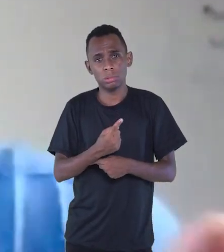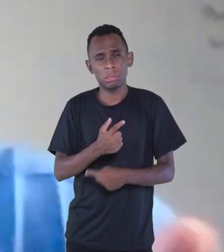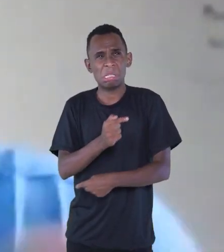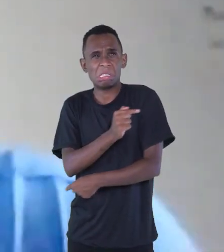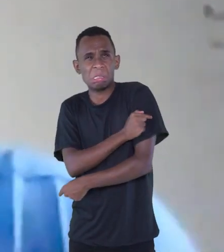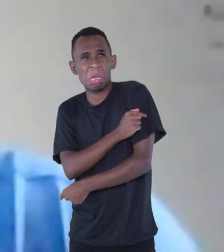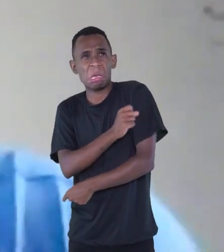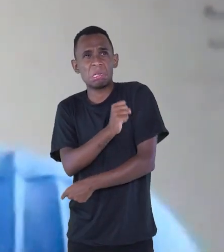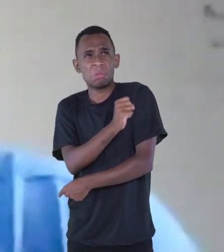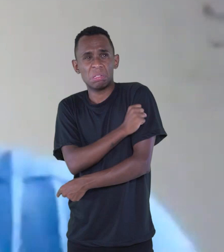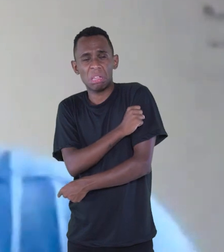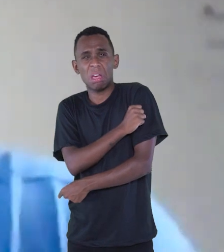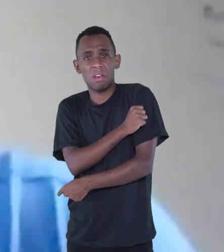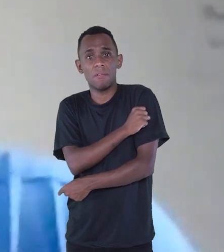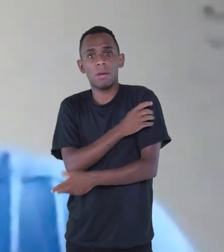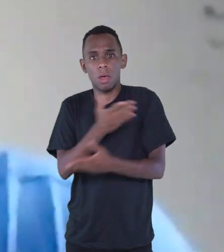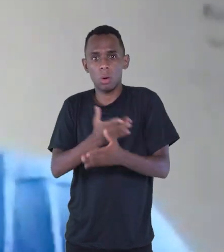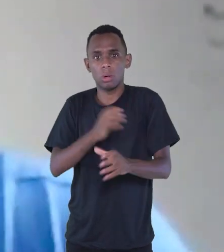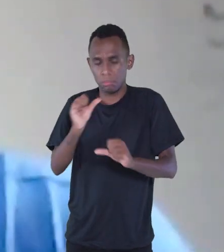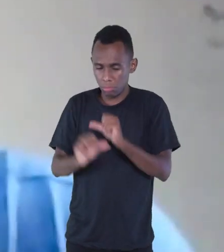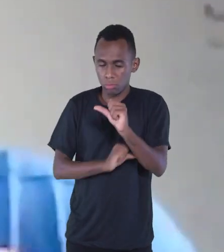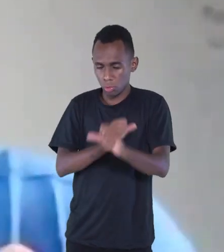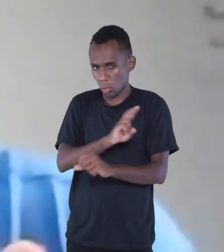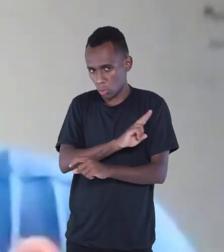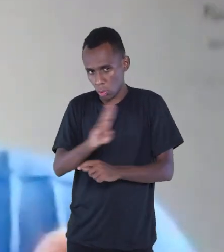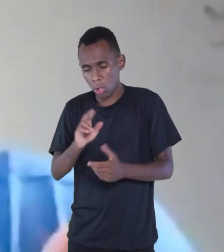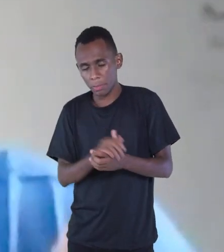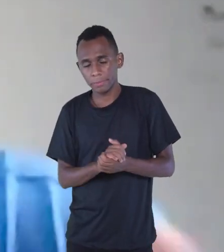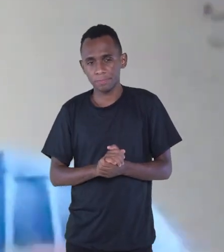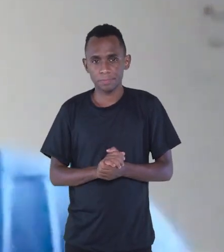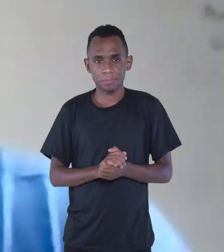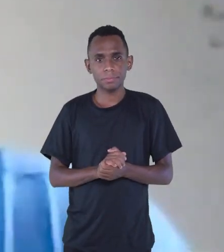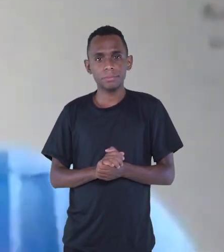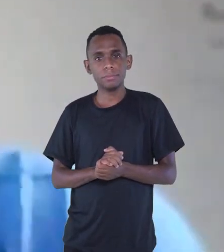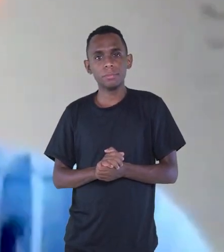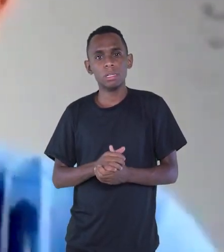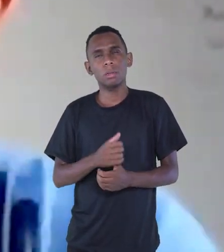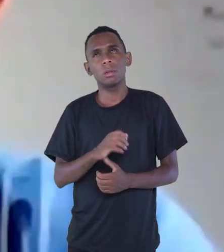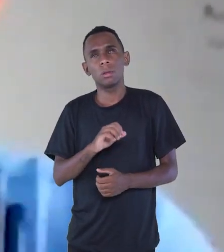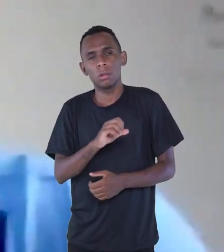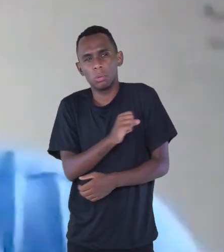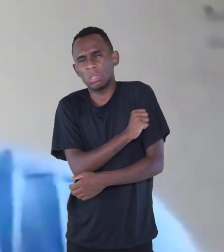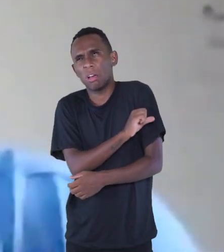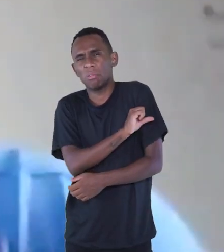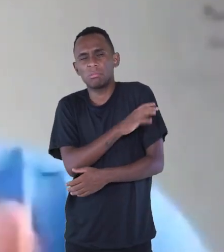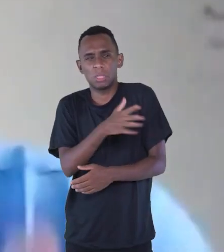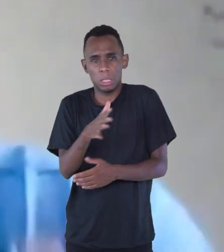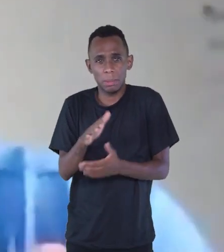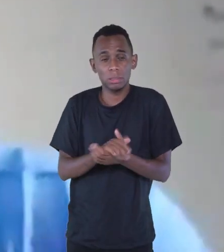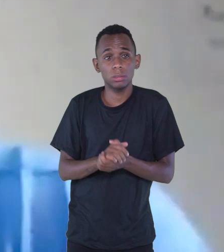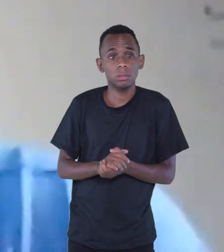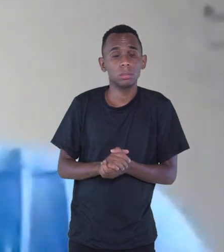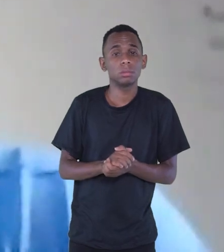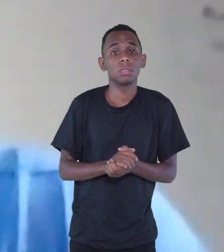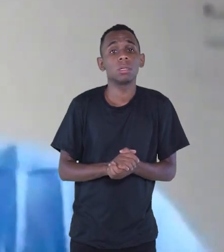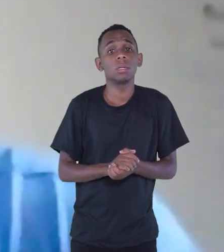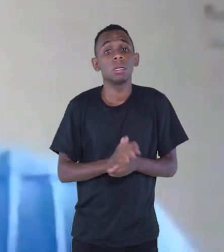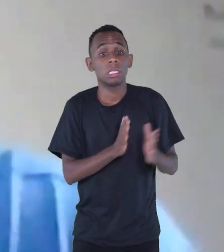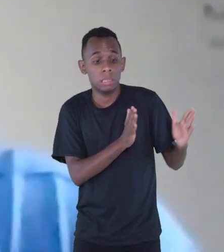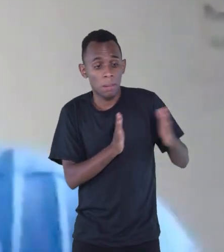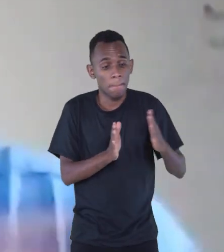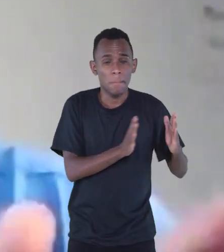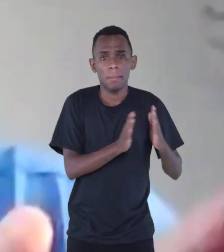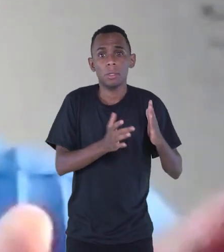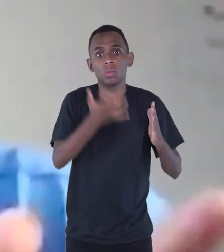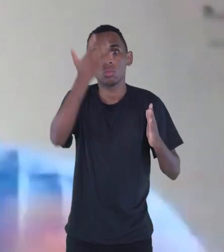oitava séries antigas, que agora é o oitavo e nono ano, por essa época, eu não